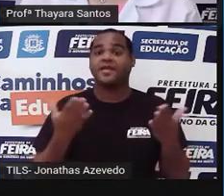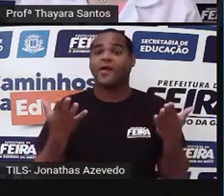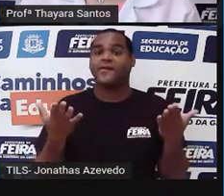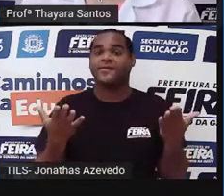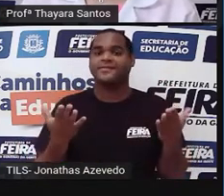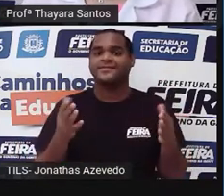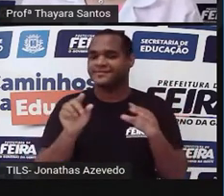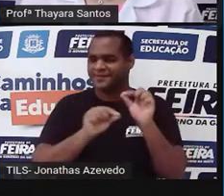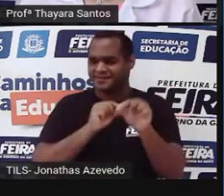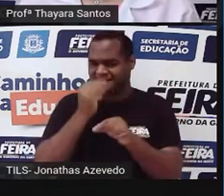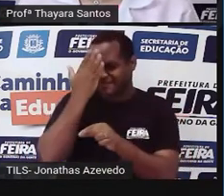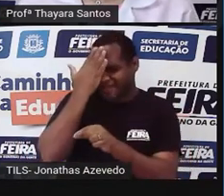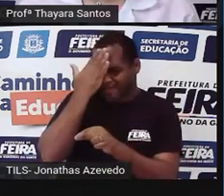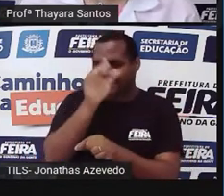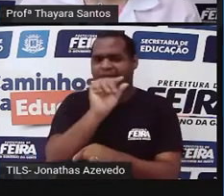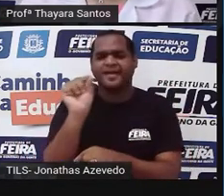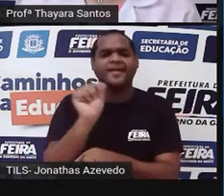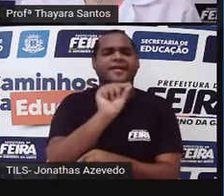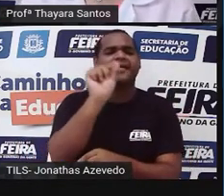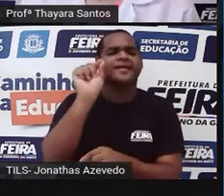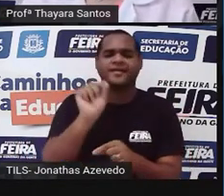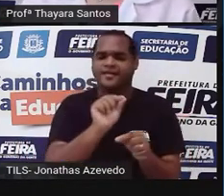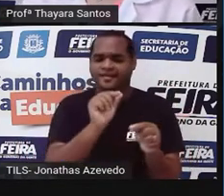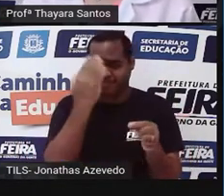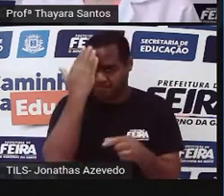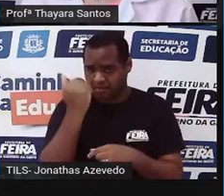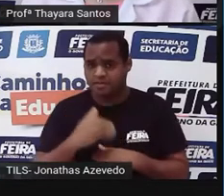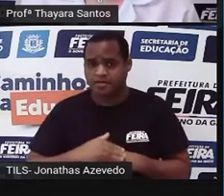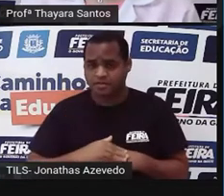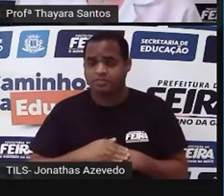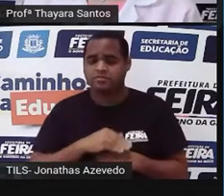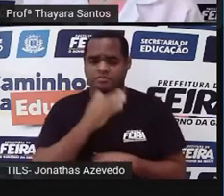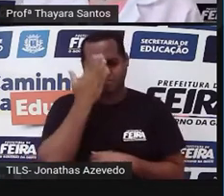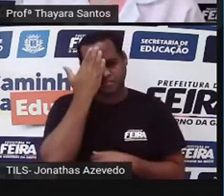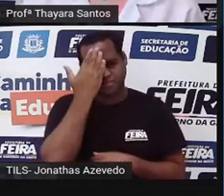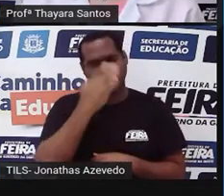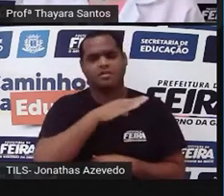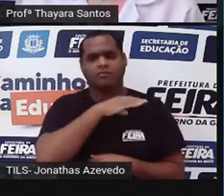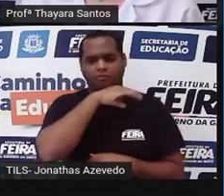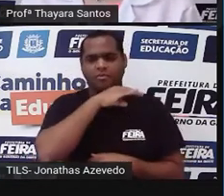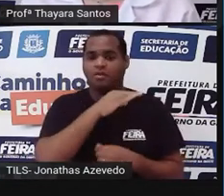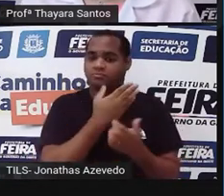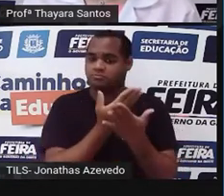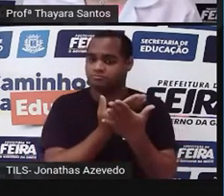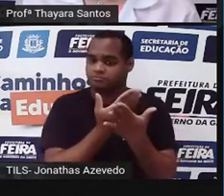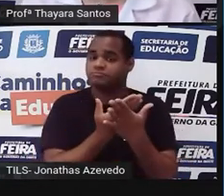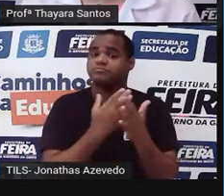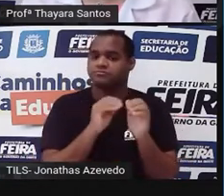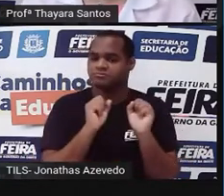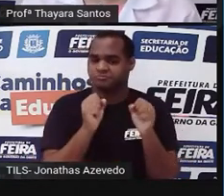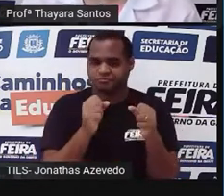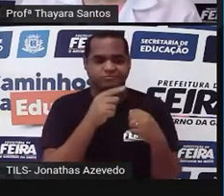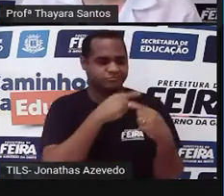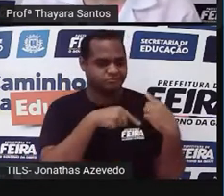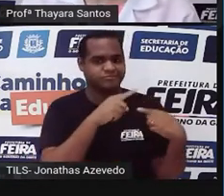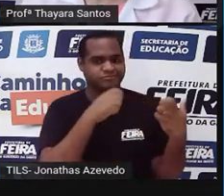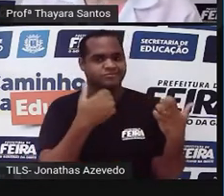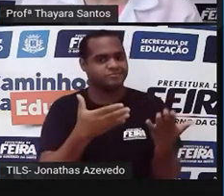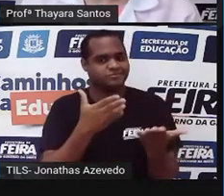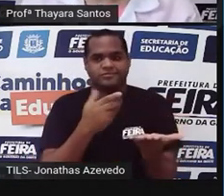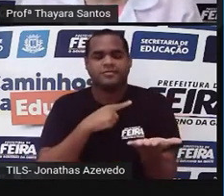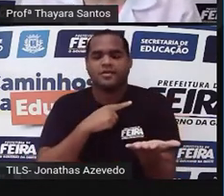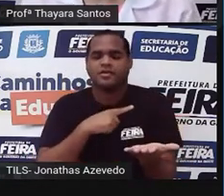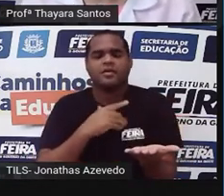Agora, vocês sabem quem são esses animais? A gente sabe que são animais, né? Porque a gente está estudando nos últimos dias só sobre animais por aqui.